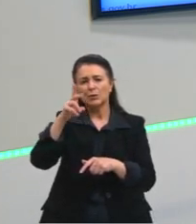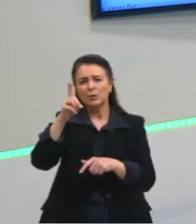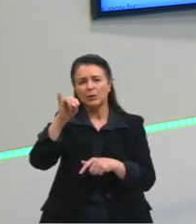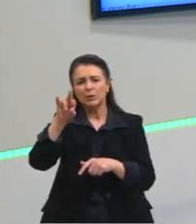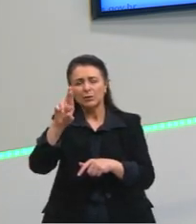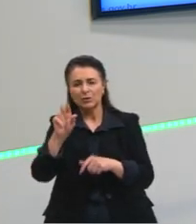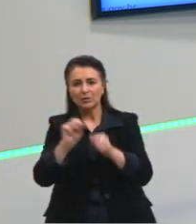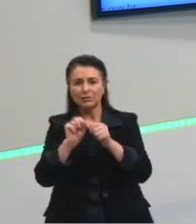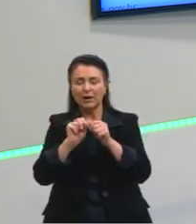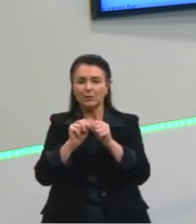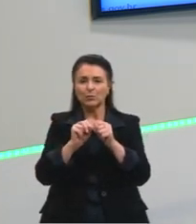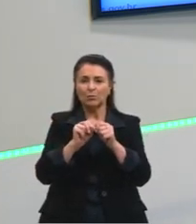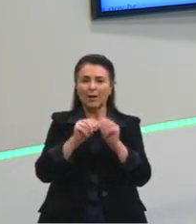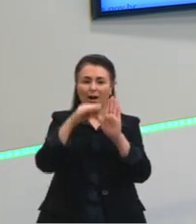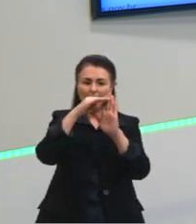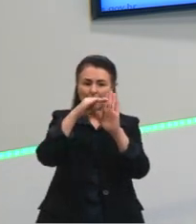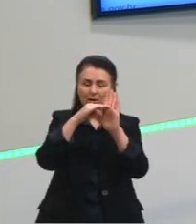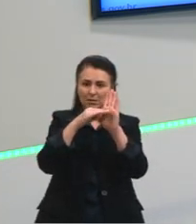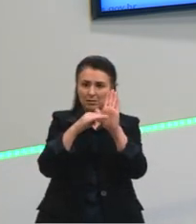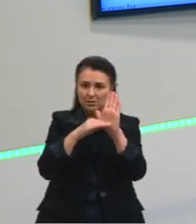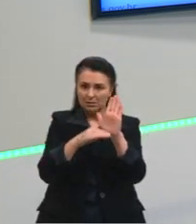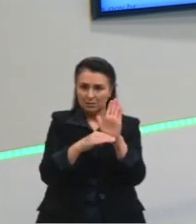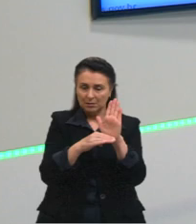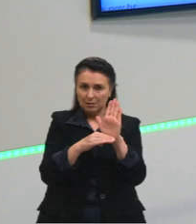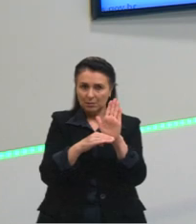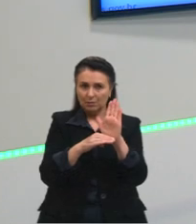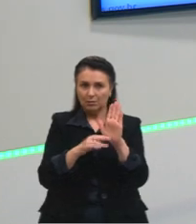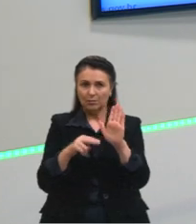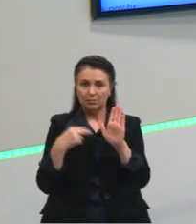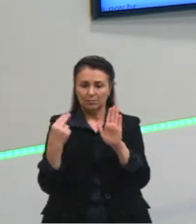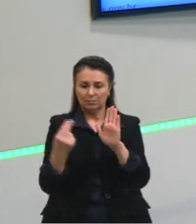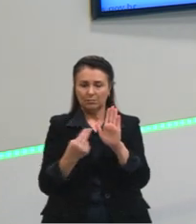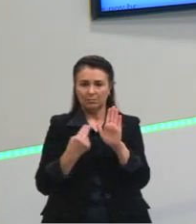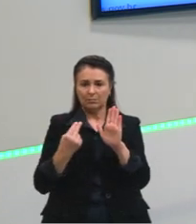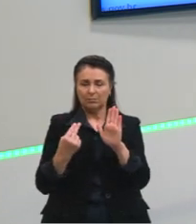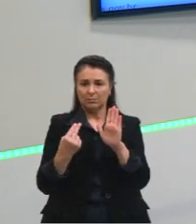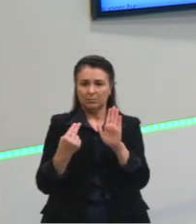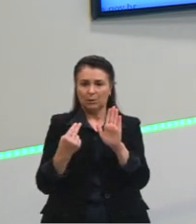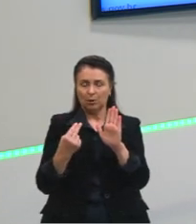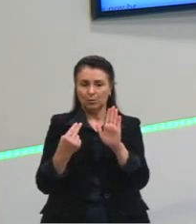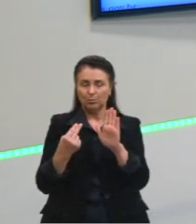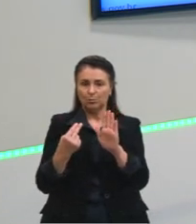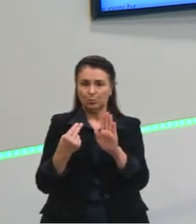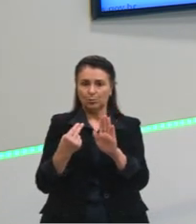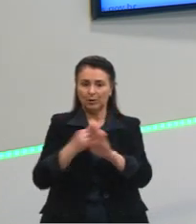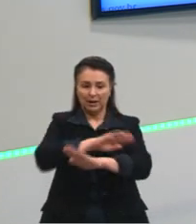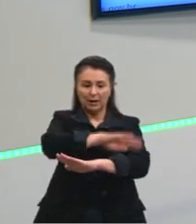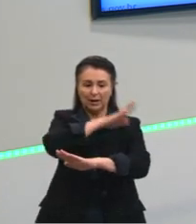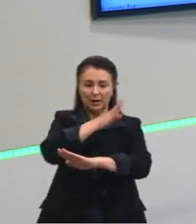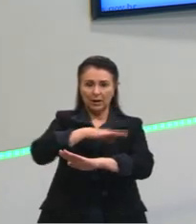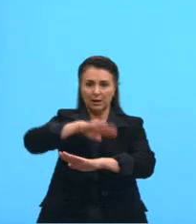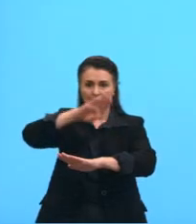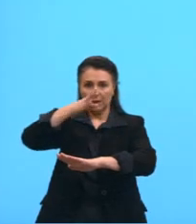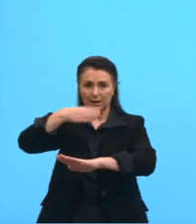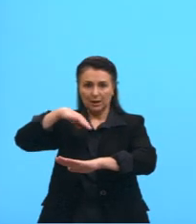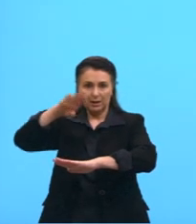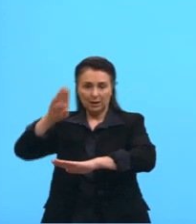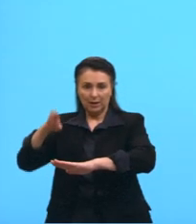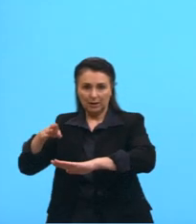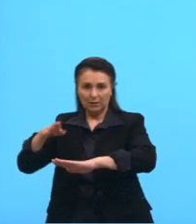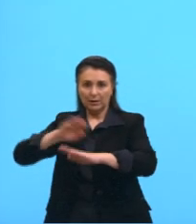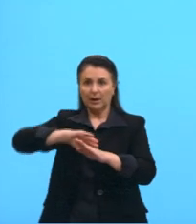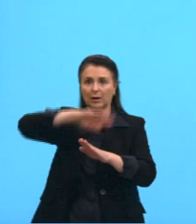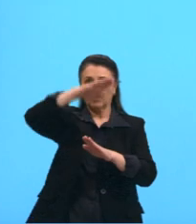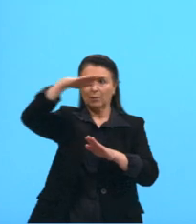dividir o nosso relevo entre planaltos e depressões e